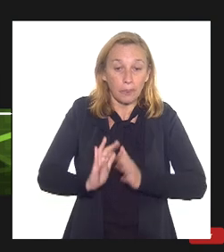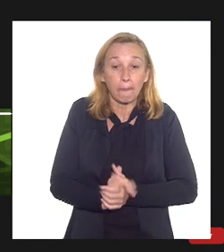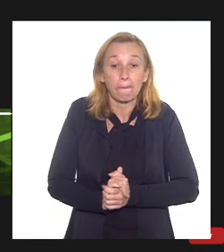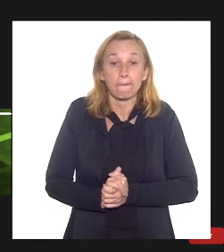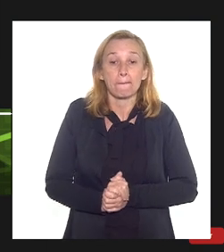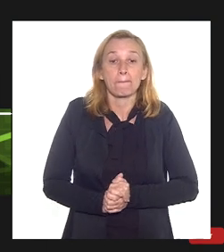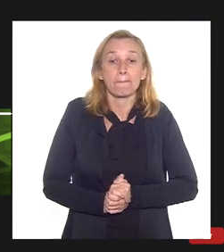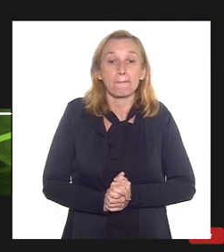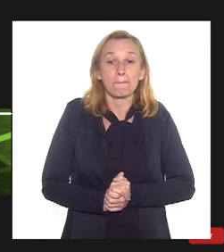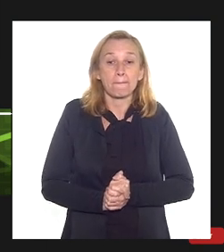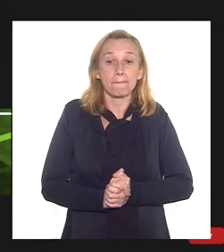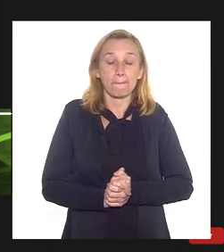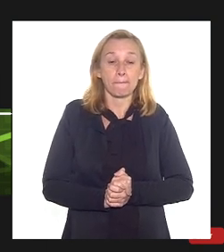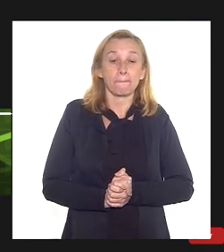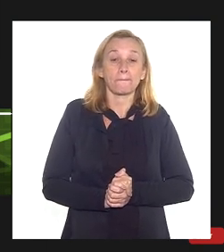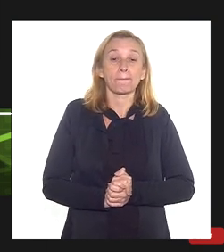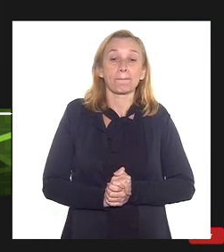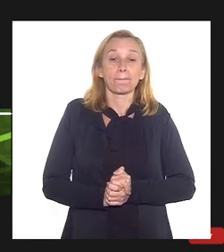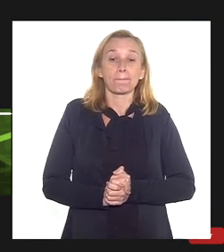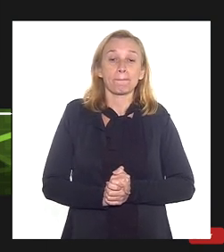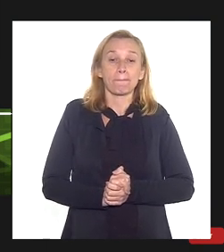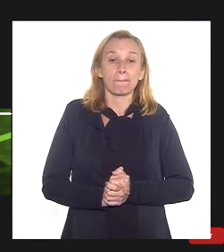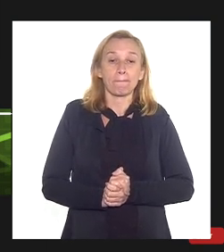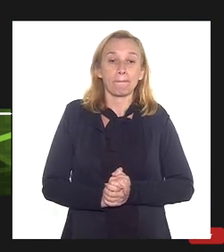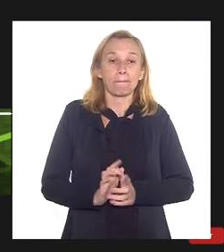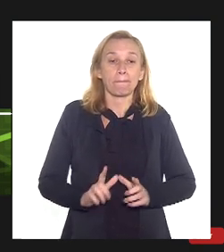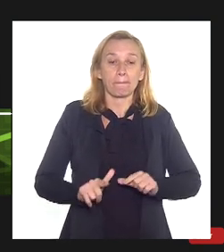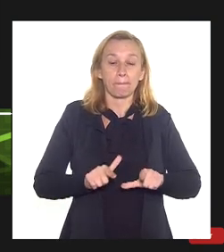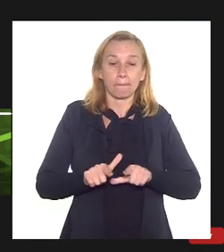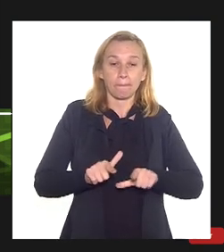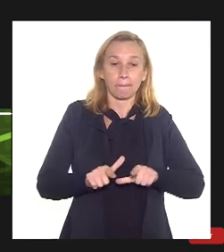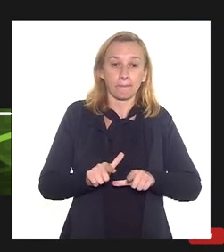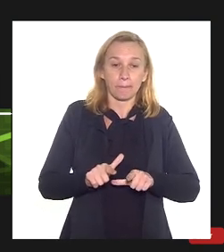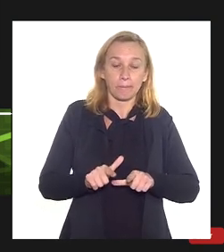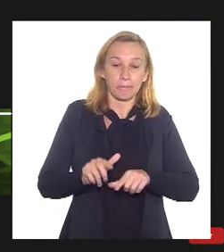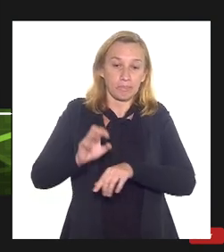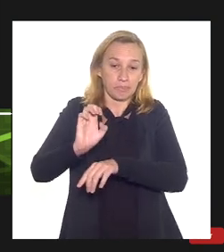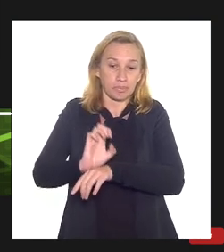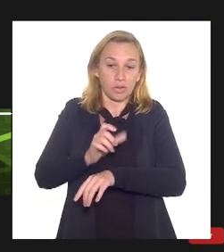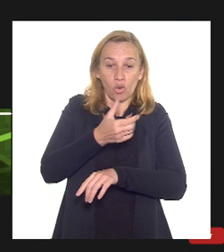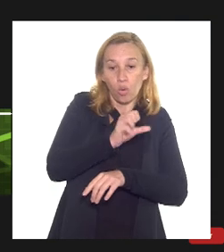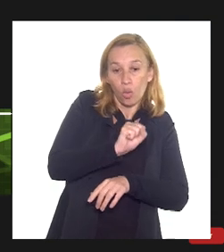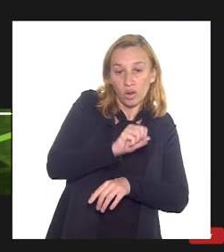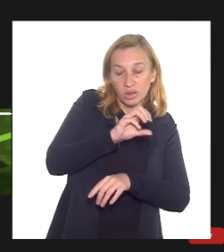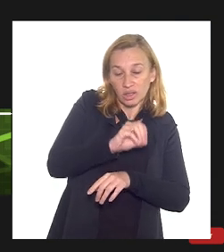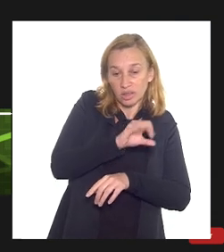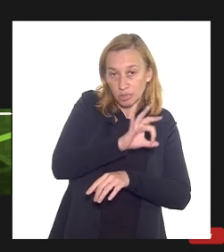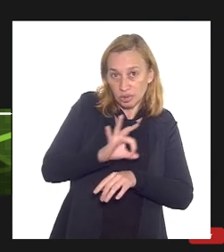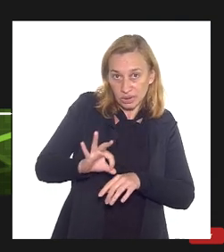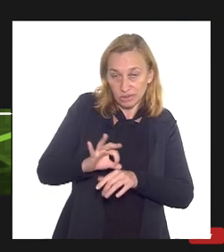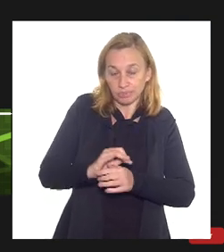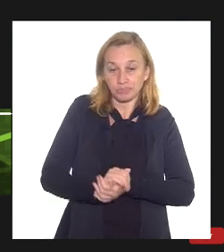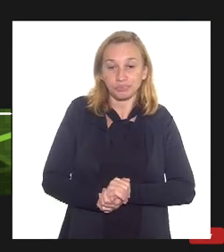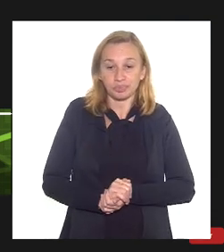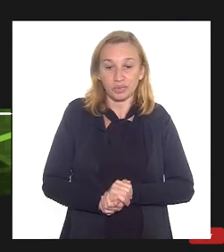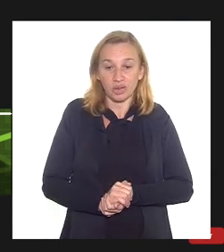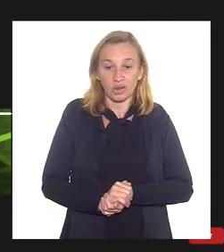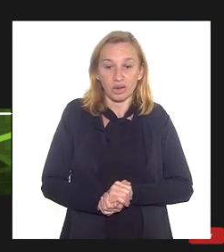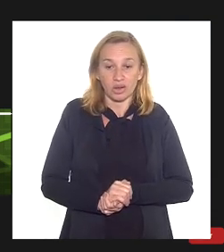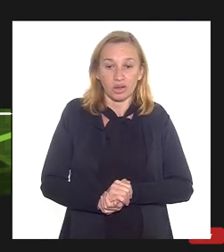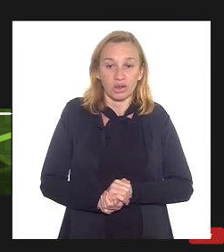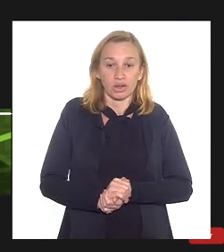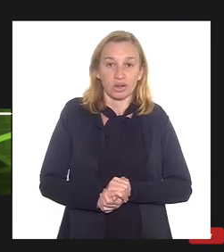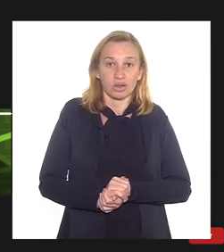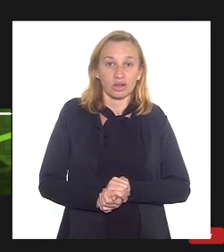operação interestadual 80% e eu fizesse aquela